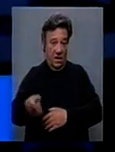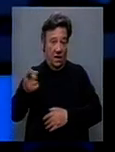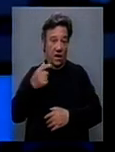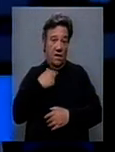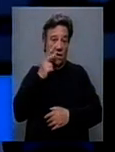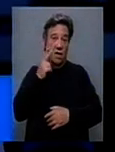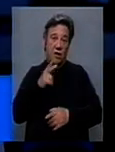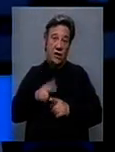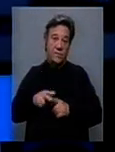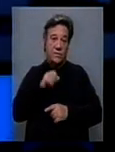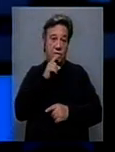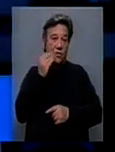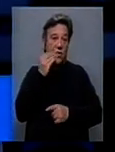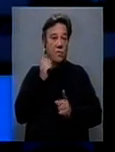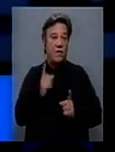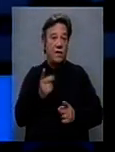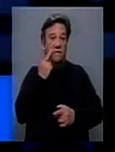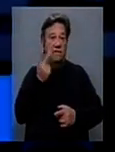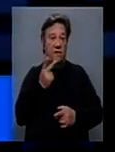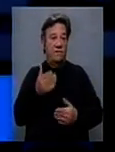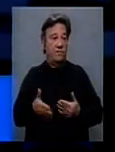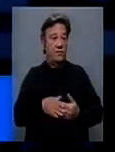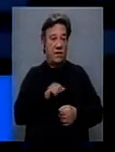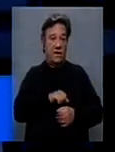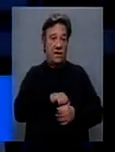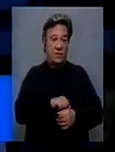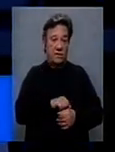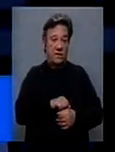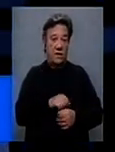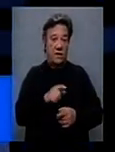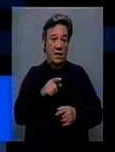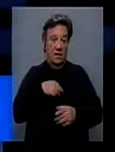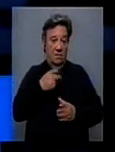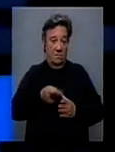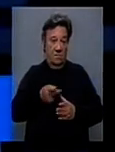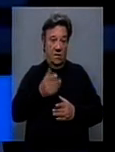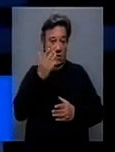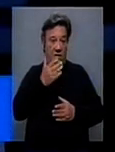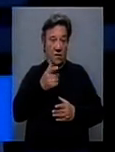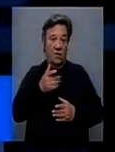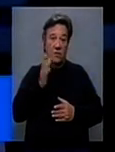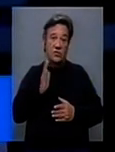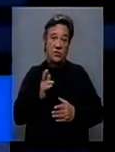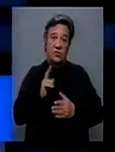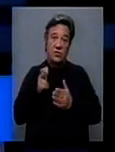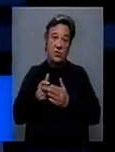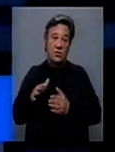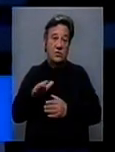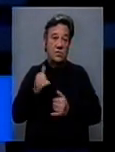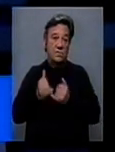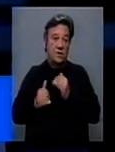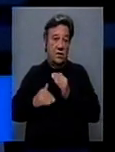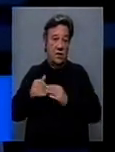fica a reportagem possível de como é viver fechado em casa, em quarentena, depois de estar numa zona de altíssimo risco. A